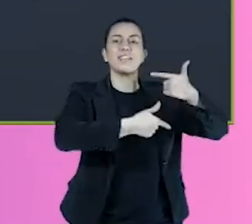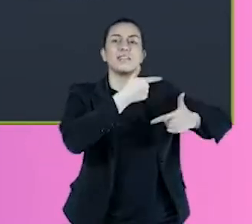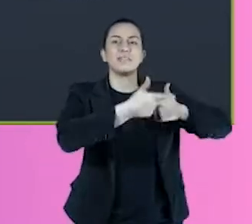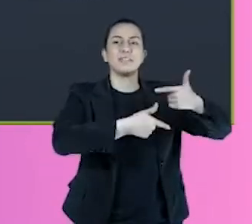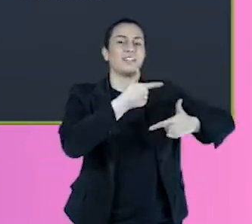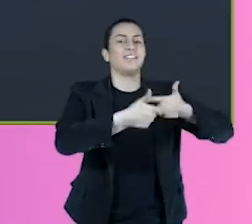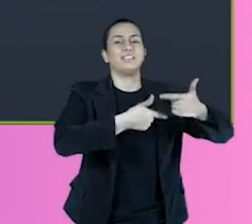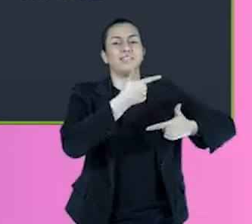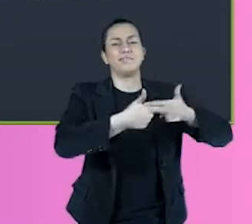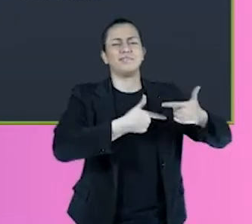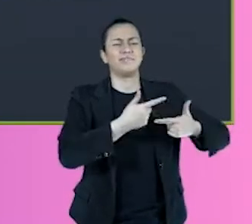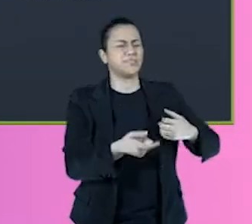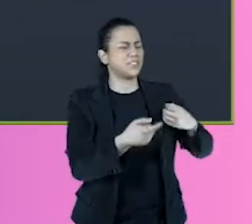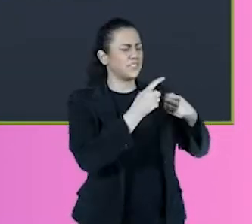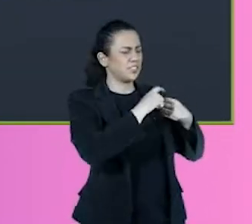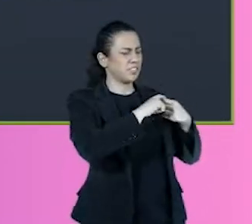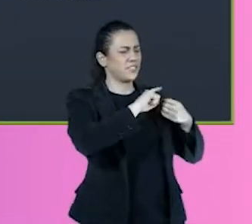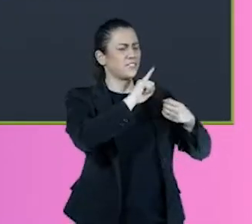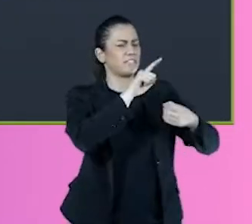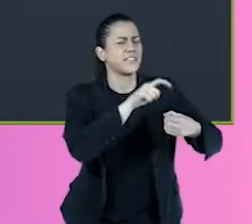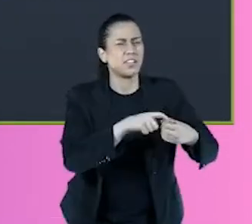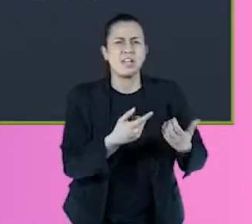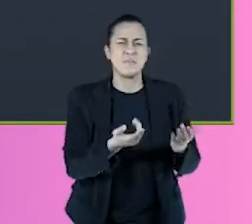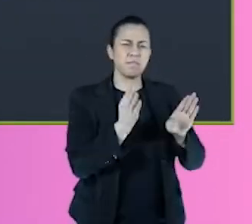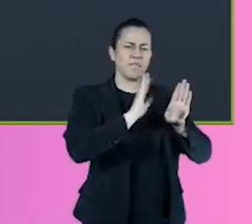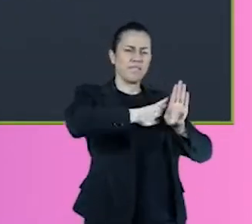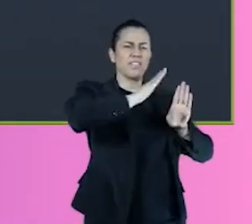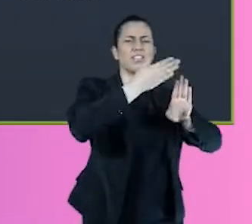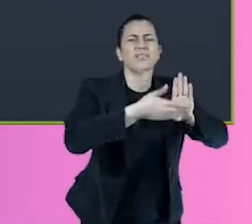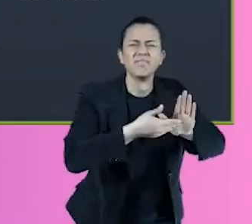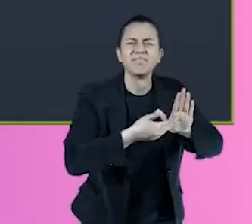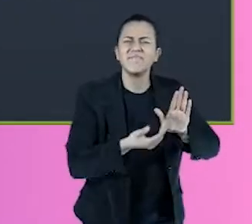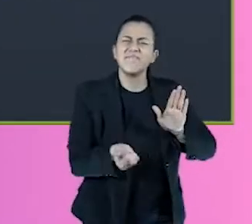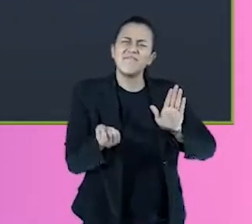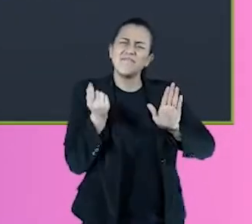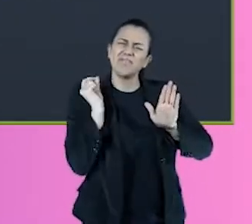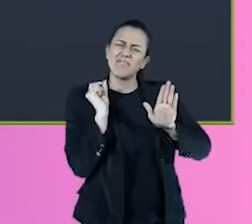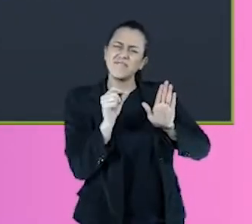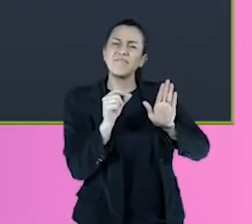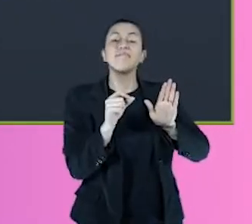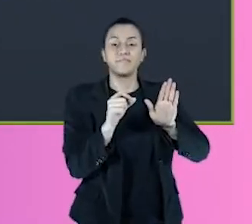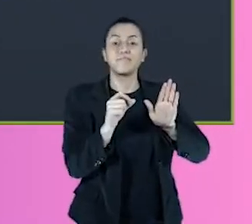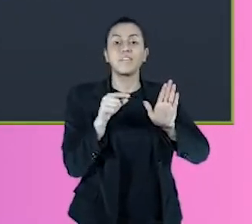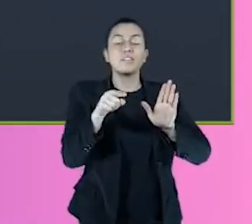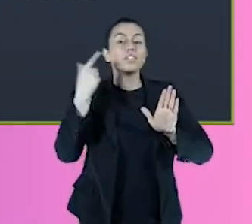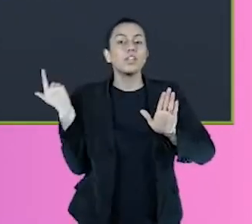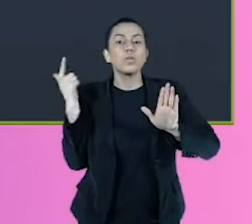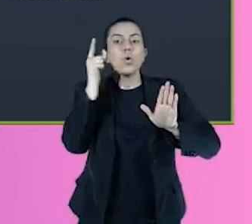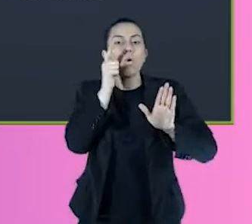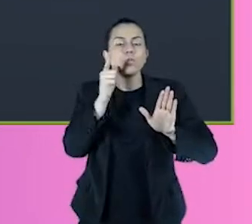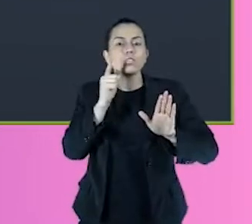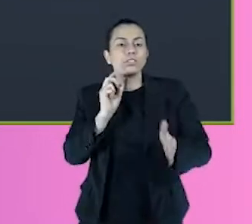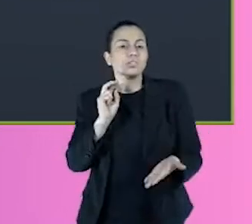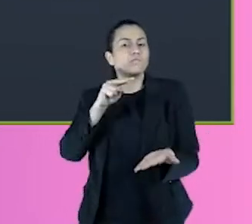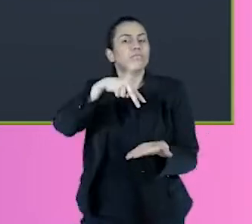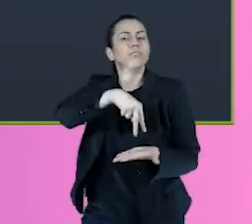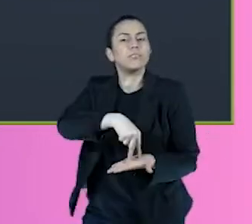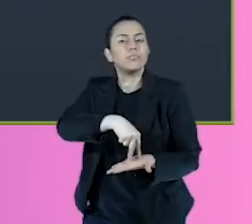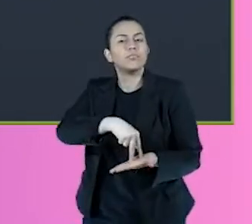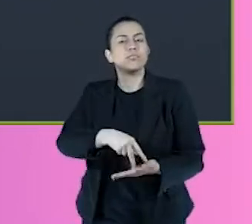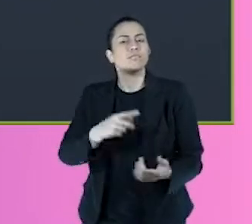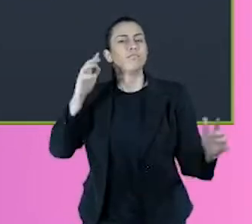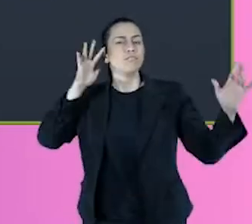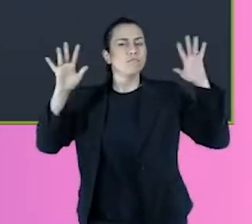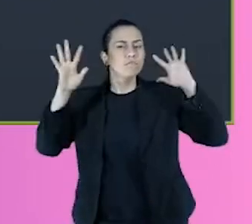para frente. E o que significa, né, esse trabalhar de trás para frente? Que você precisa conseguir se colocar no papel de pensar,